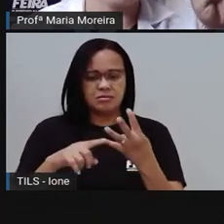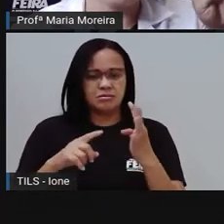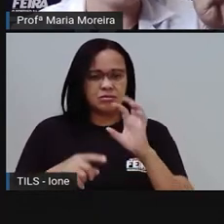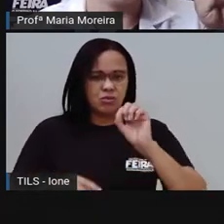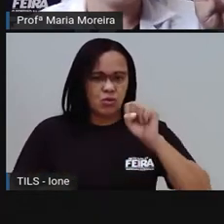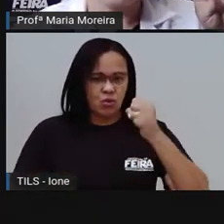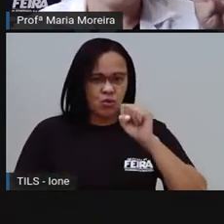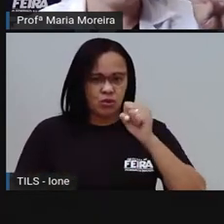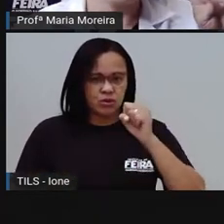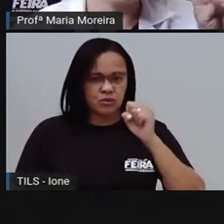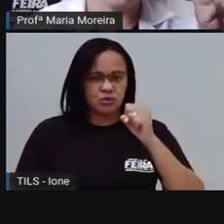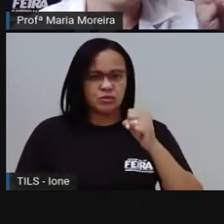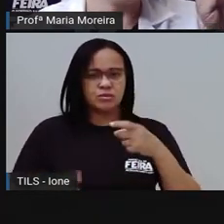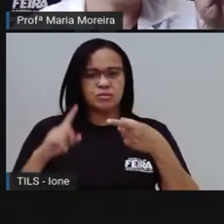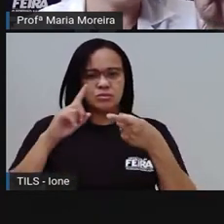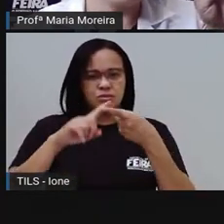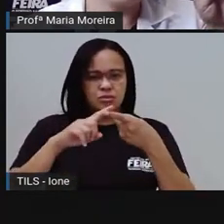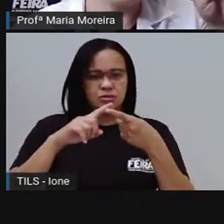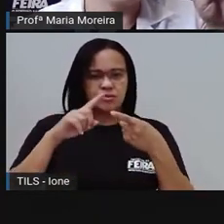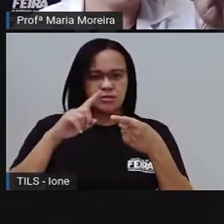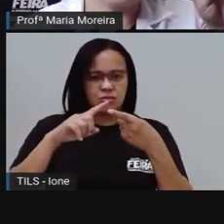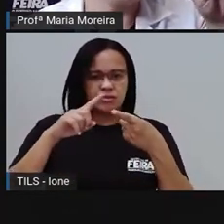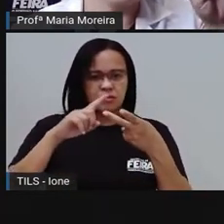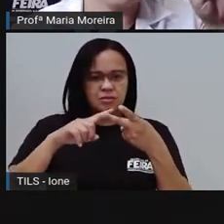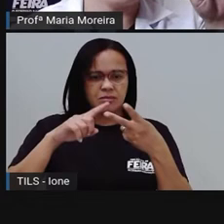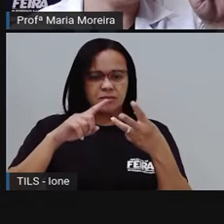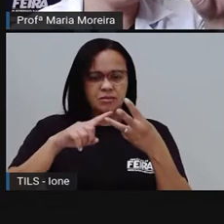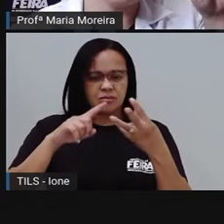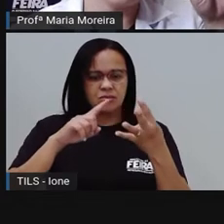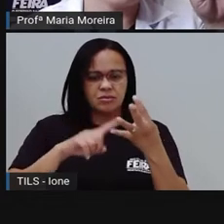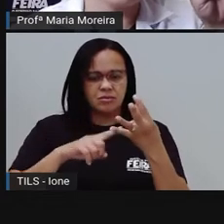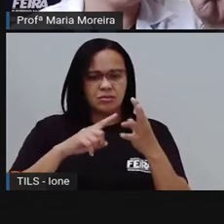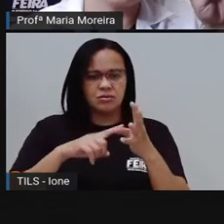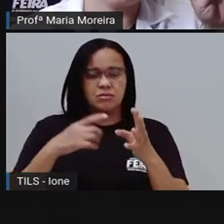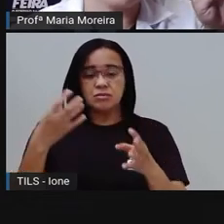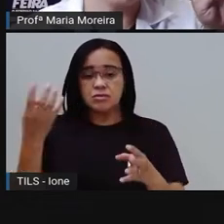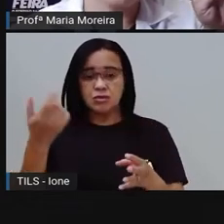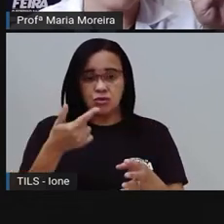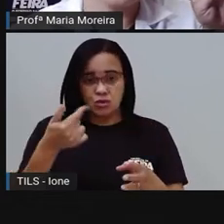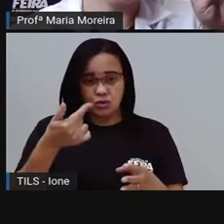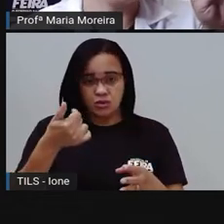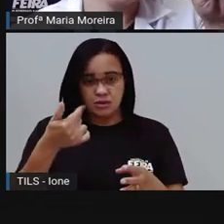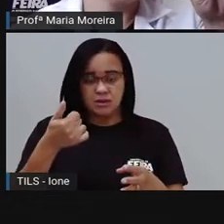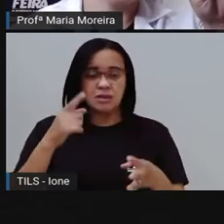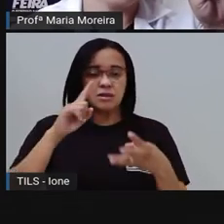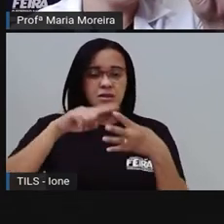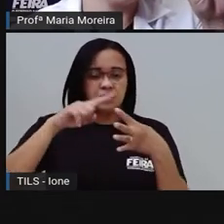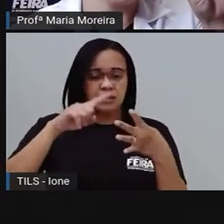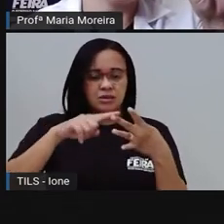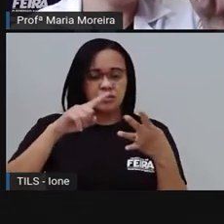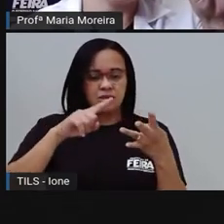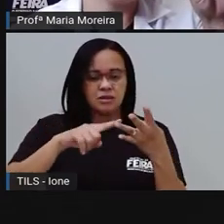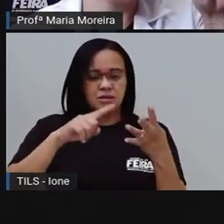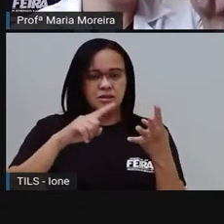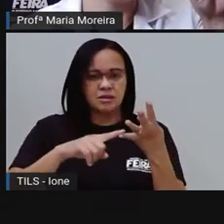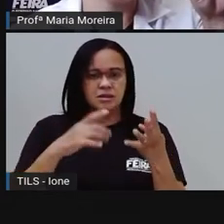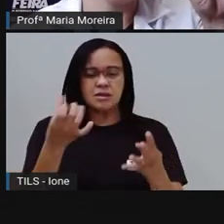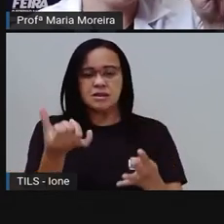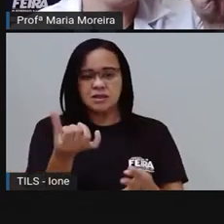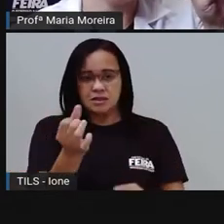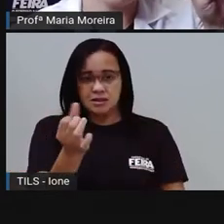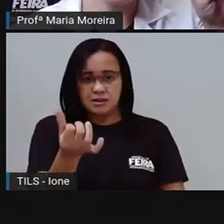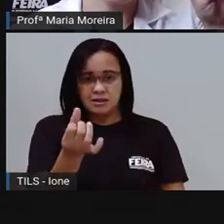sete, oito. Mais quatro. Oito. Nove, dez, onze, doze. Mais quatro. Treze, quatorze, quinze,